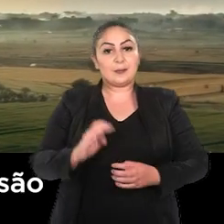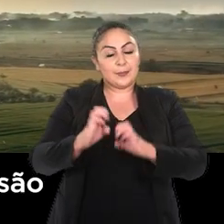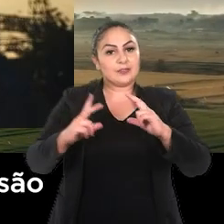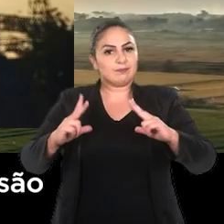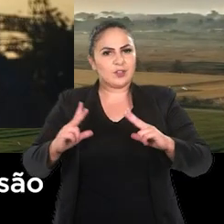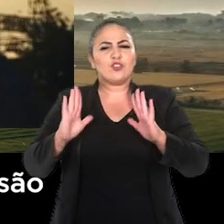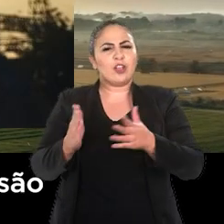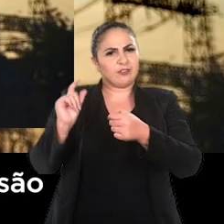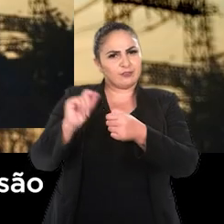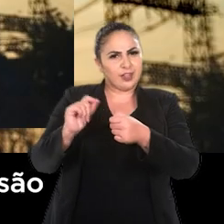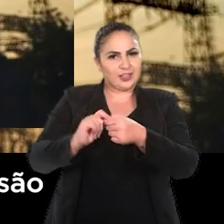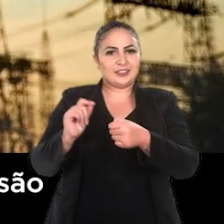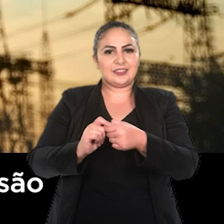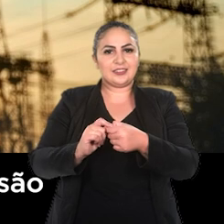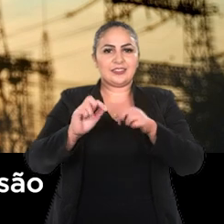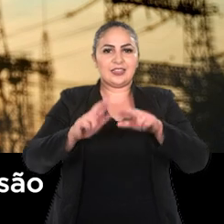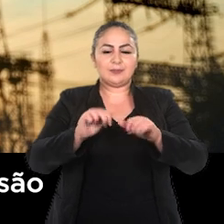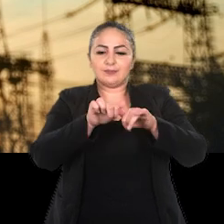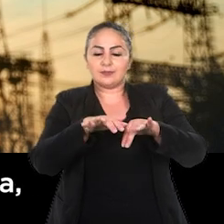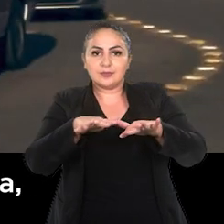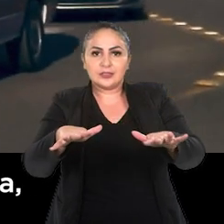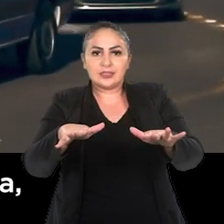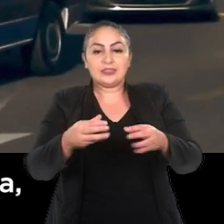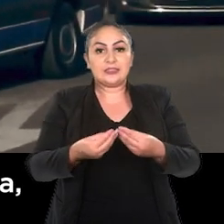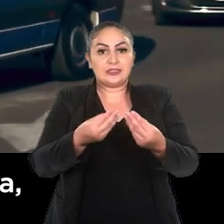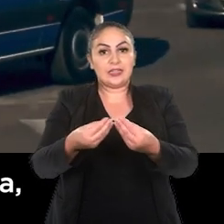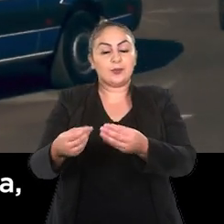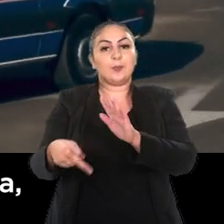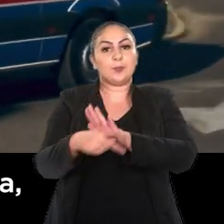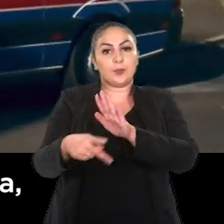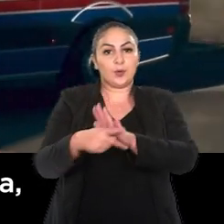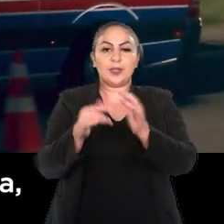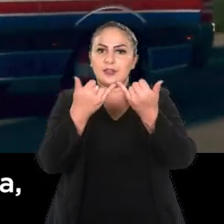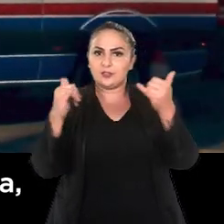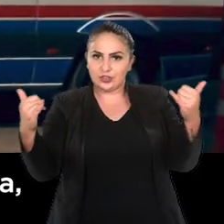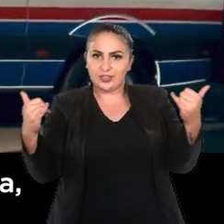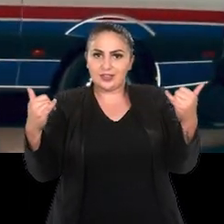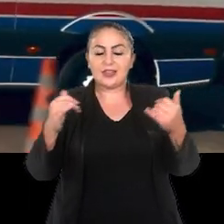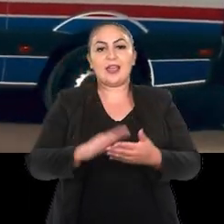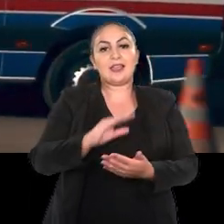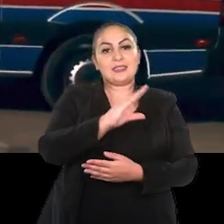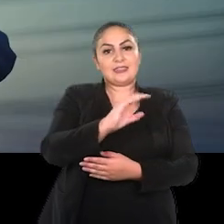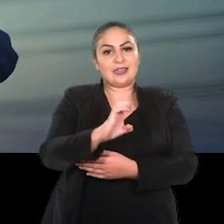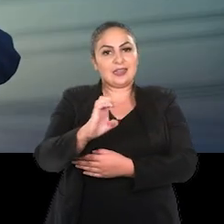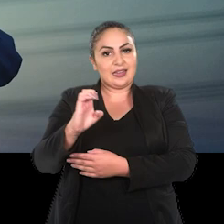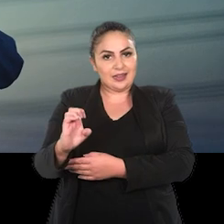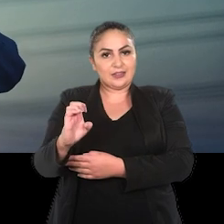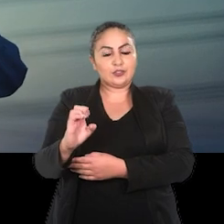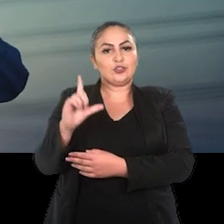privatizações já realizadas das áreas de transmissão e de distribuição da Companhia de Energia Elétrica, a CEE,